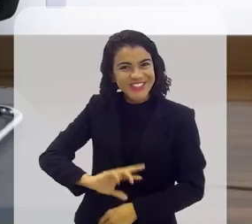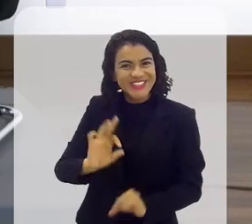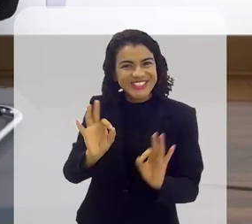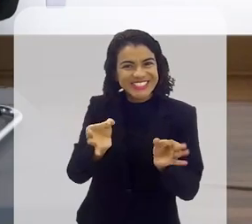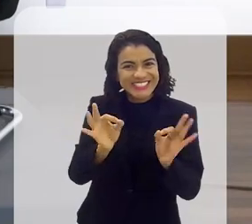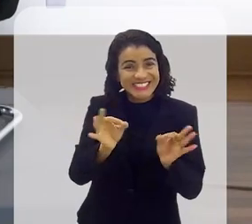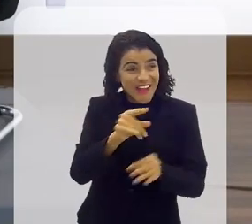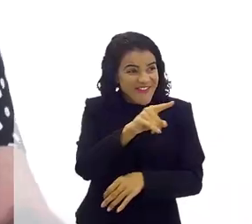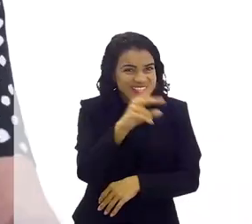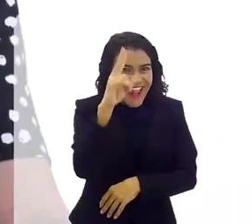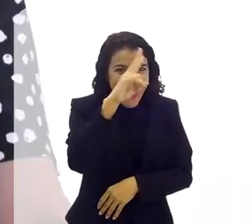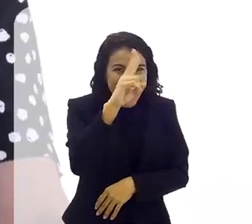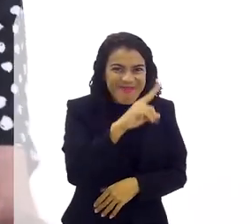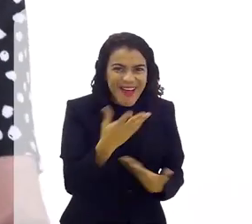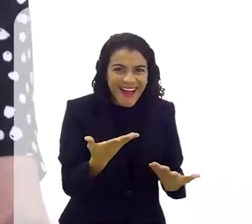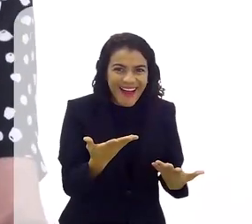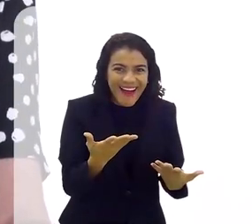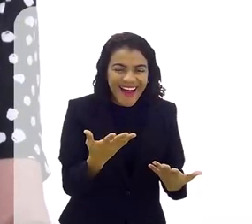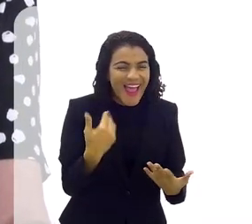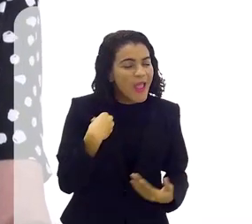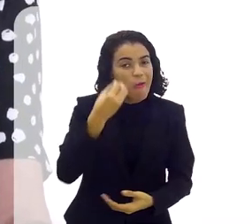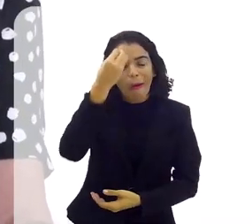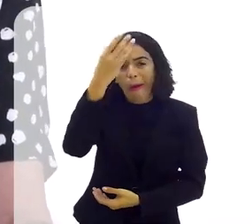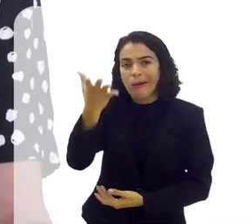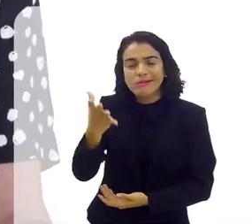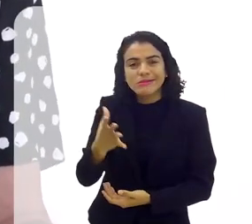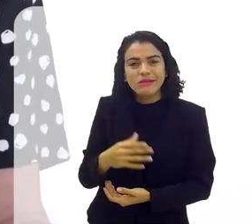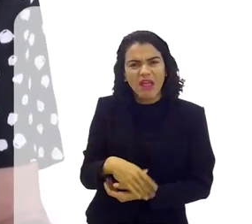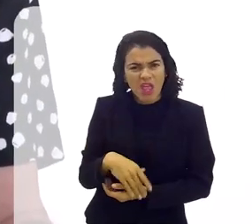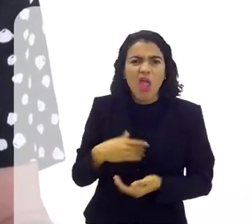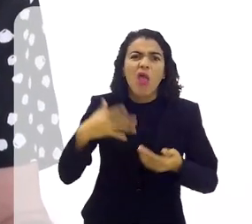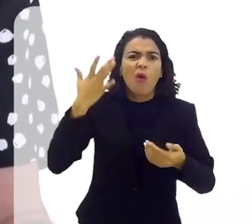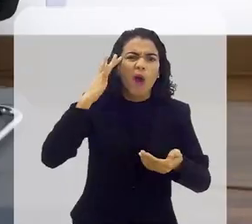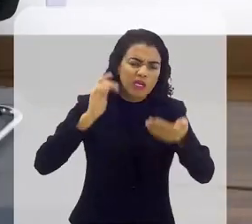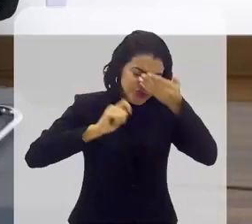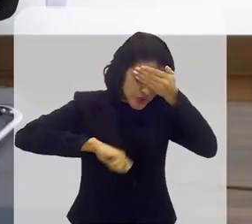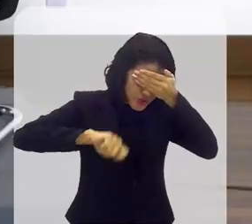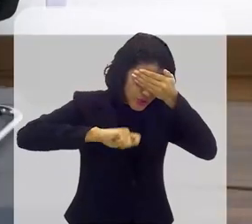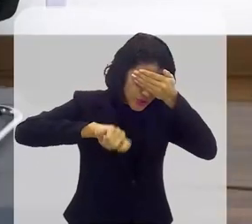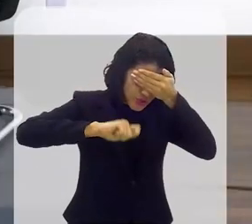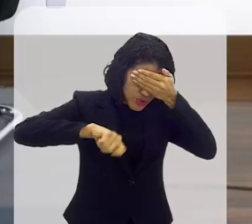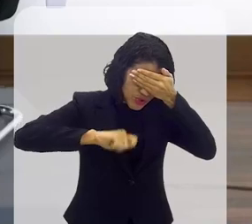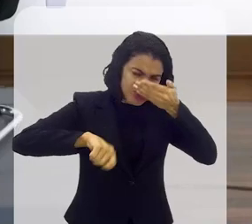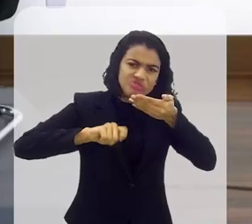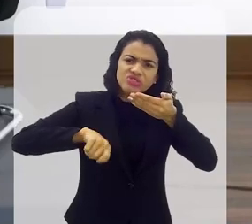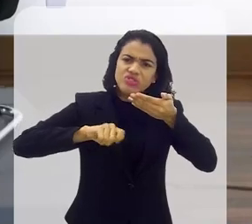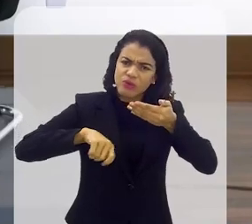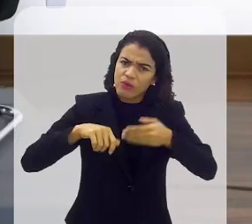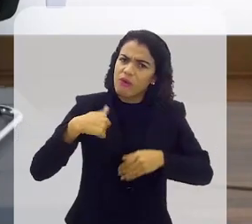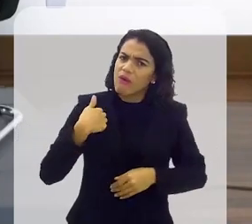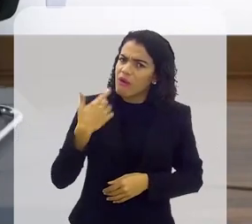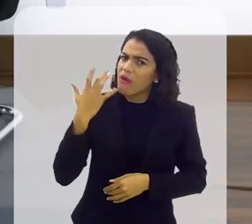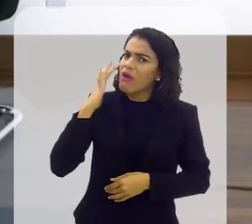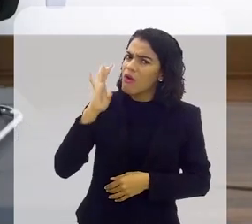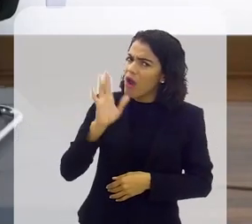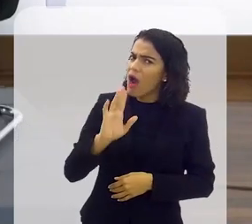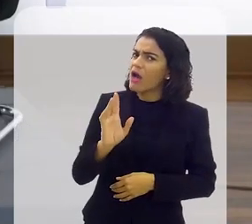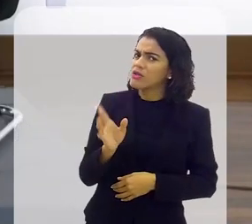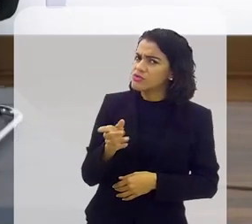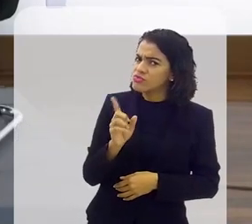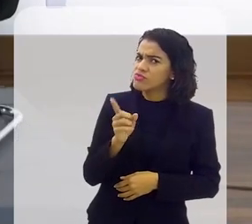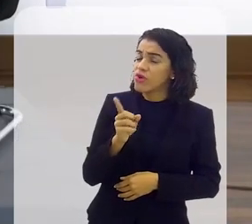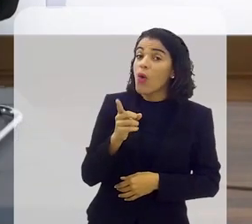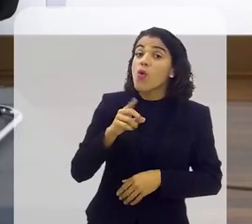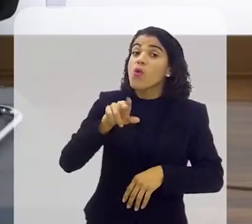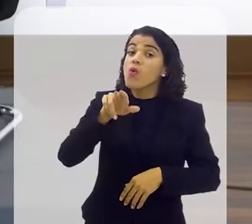religioso pois é você conseguiu lembrar eu não consigo Chico Xavier o primeiro Chico Xavier foi o irmão do